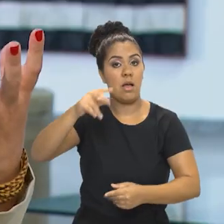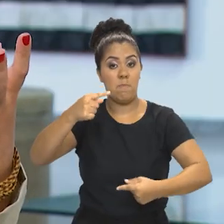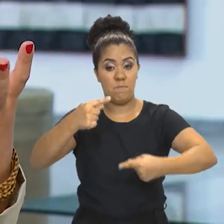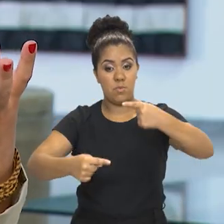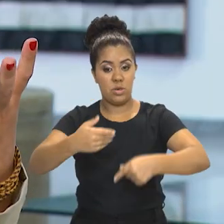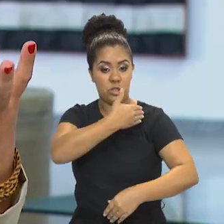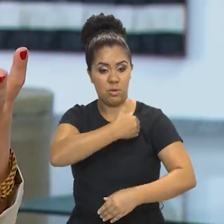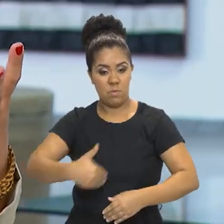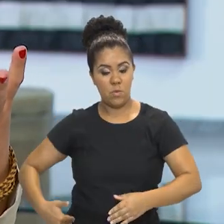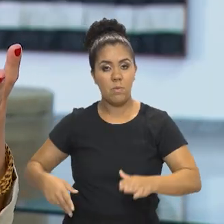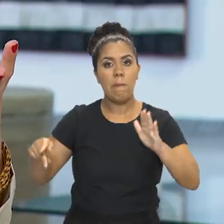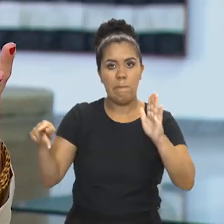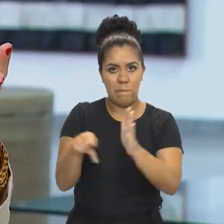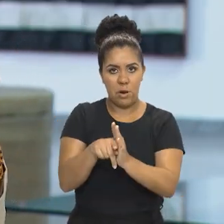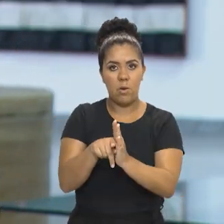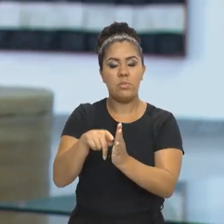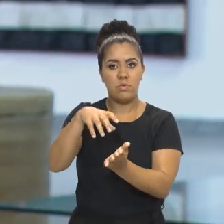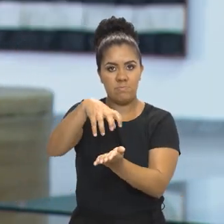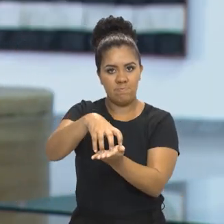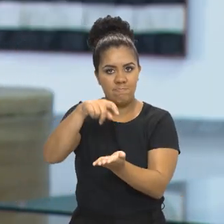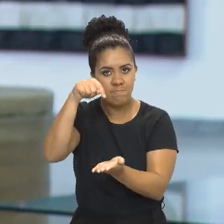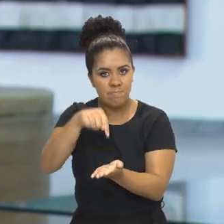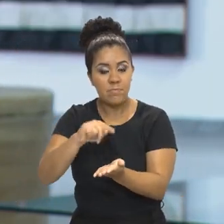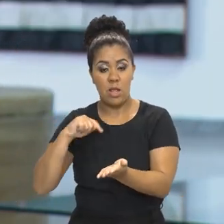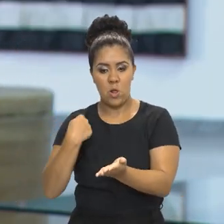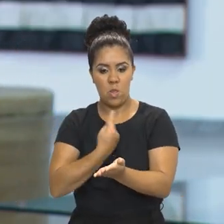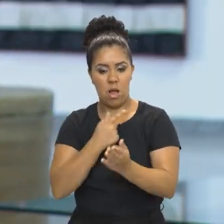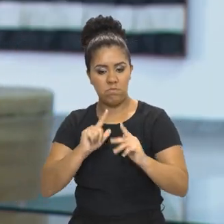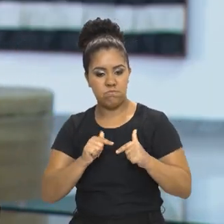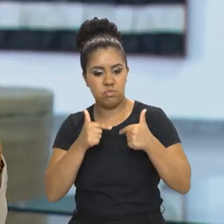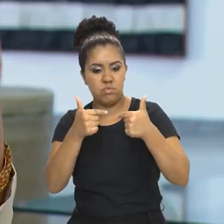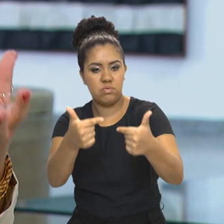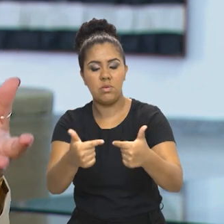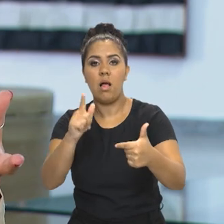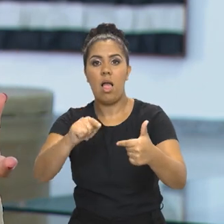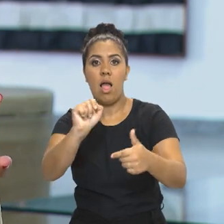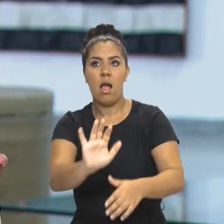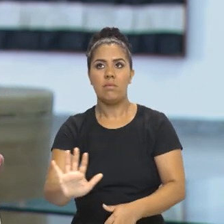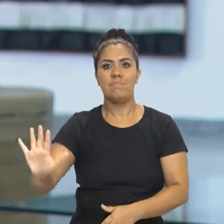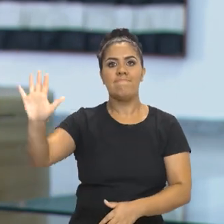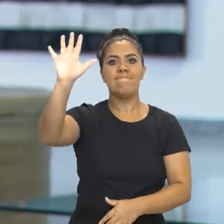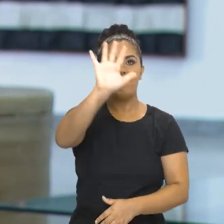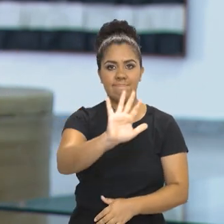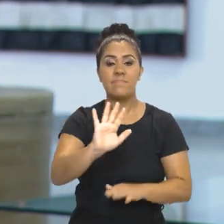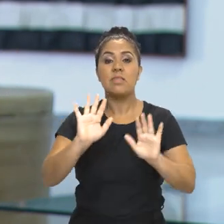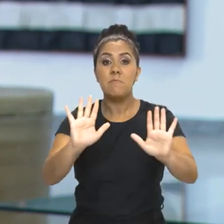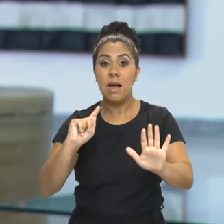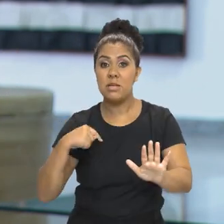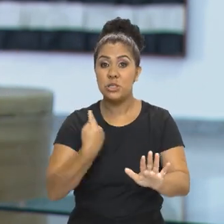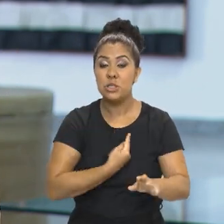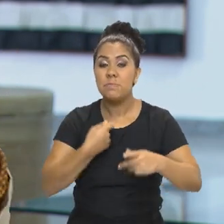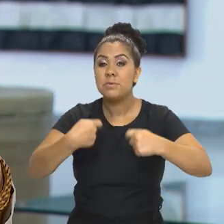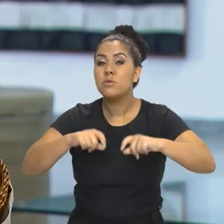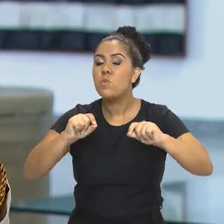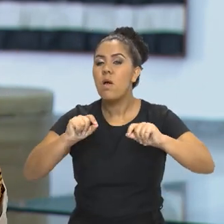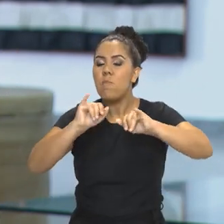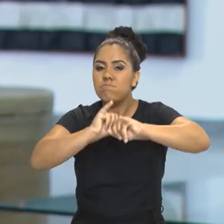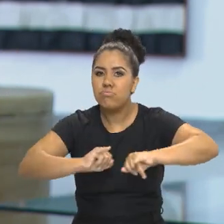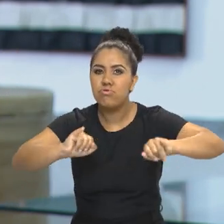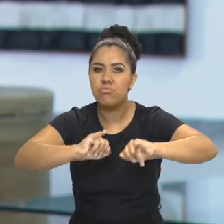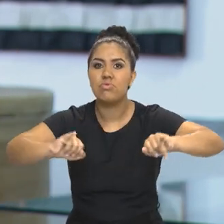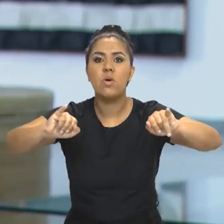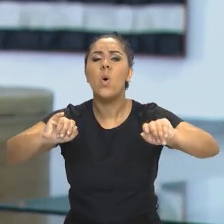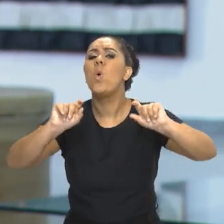política pública do setor, né, a nossa atuação tem abrangência nacional. Então, a gente precisa divulgar